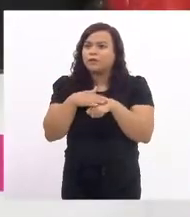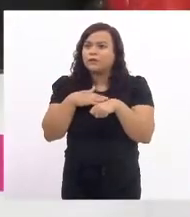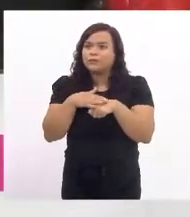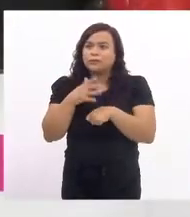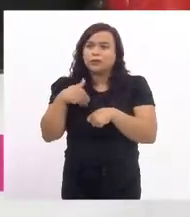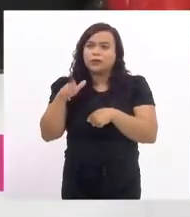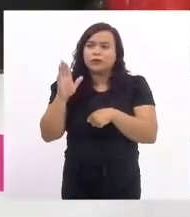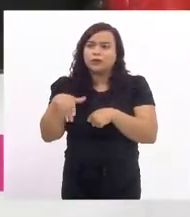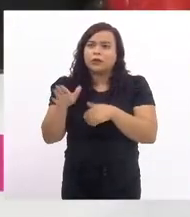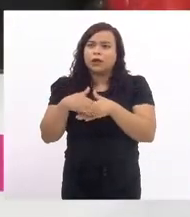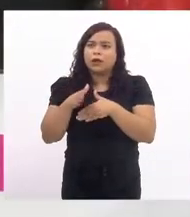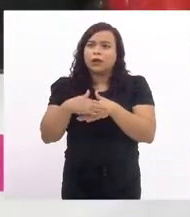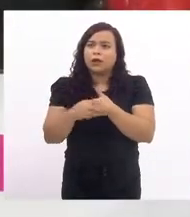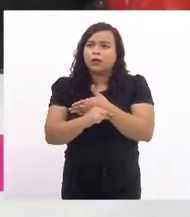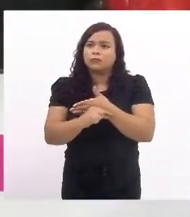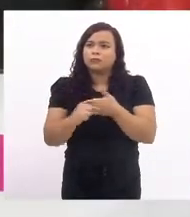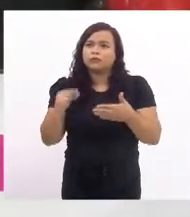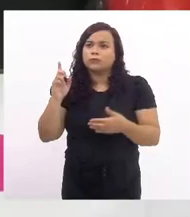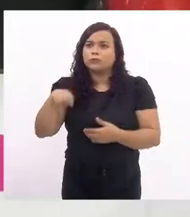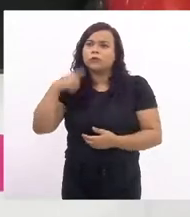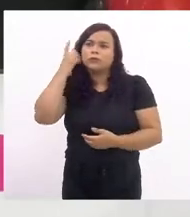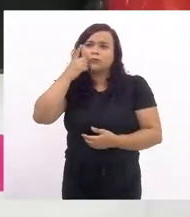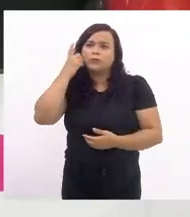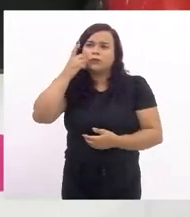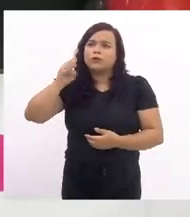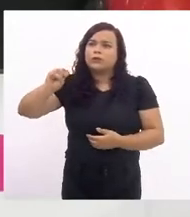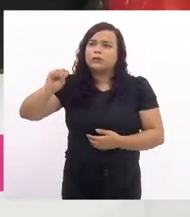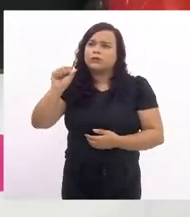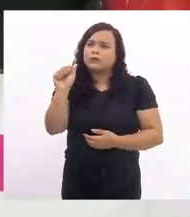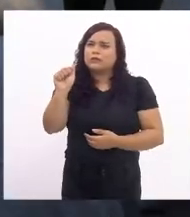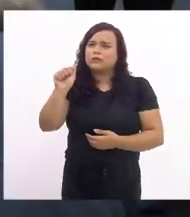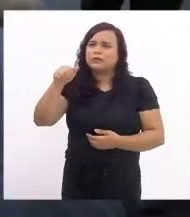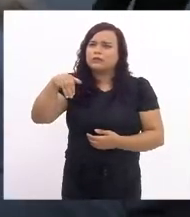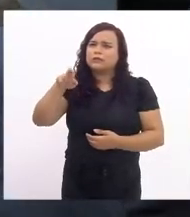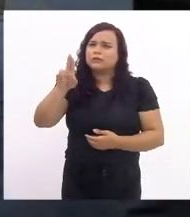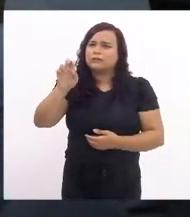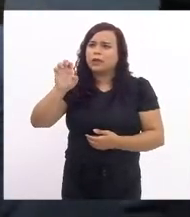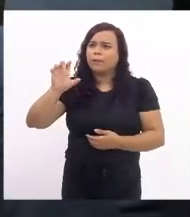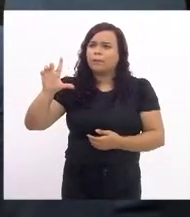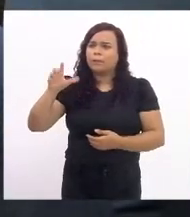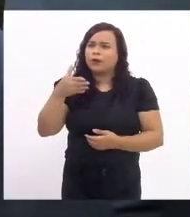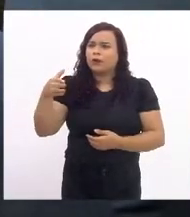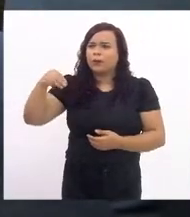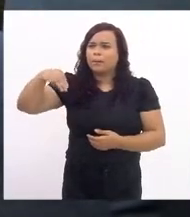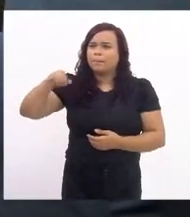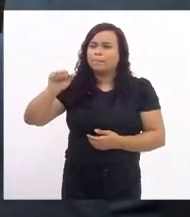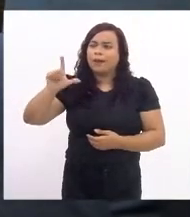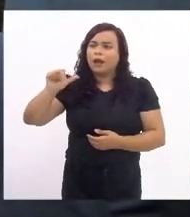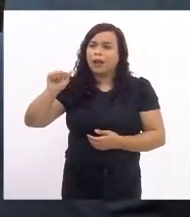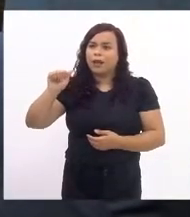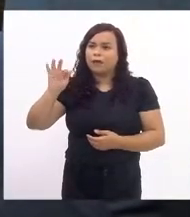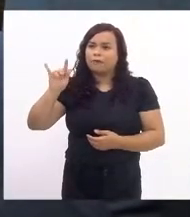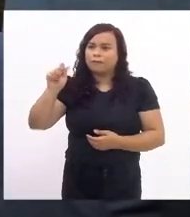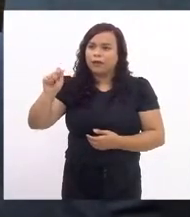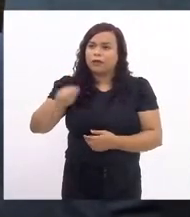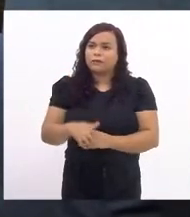aí. Do deputado Samuel Malafaia. Deputado Samuel Malafaia.